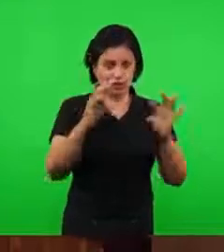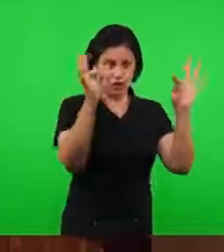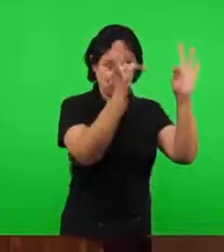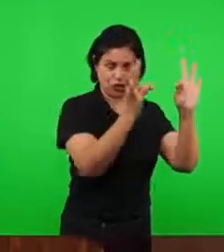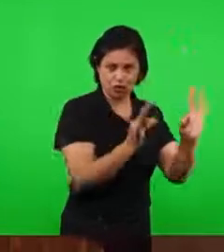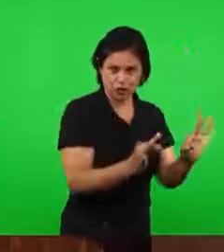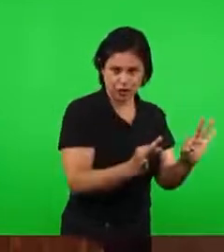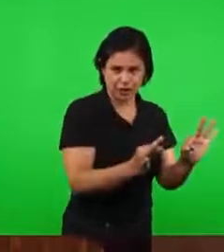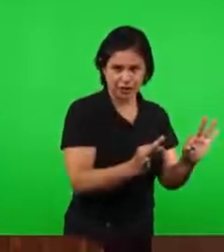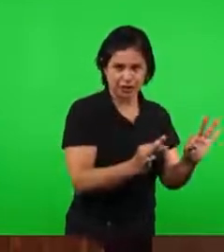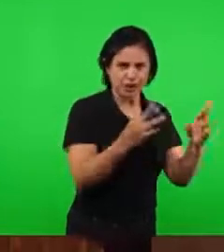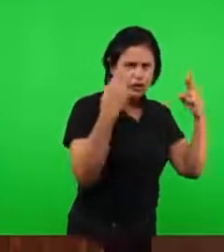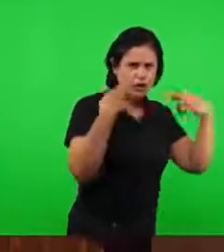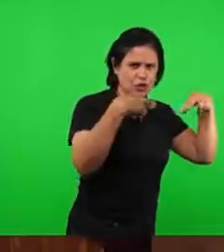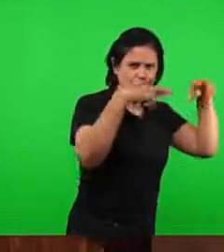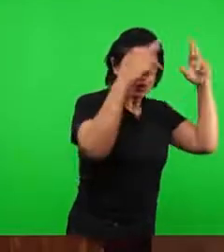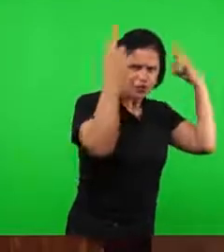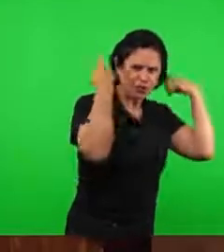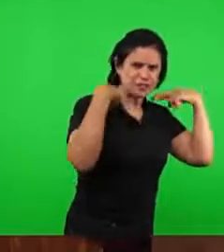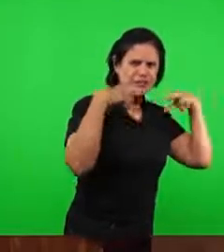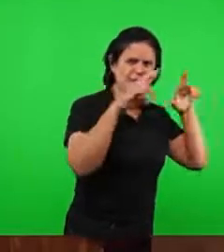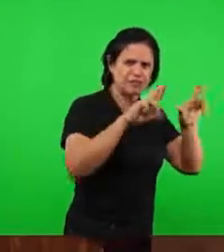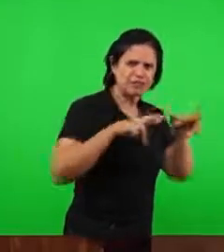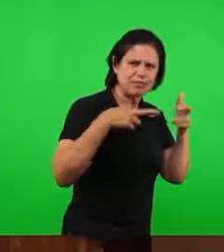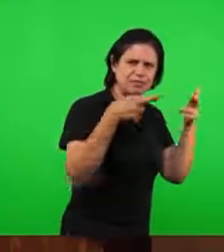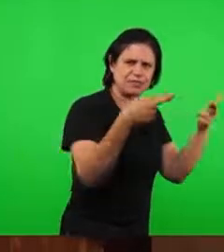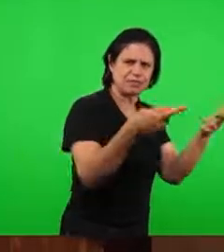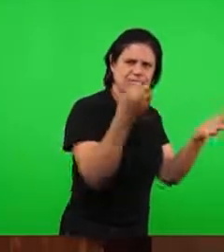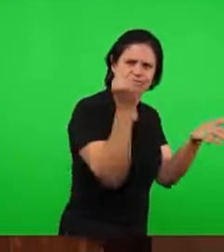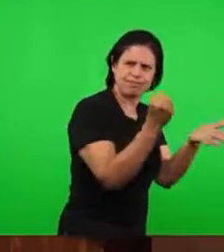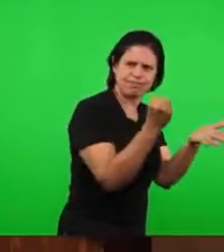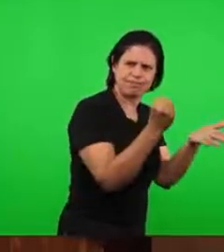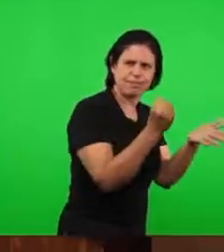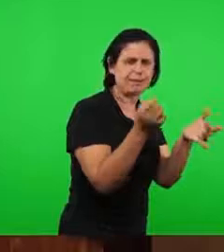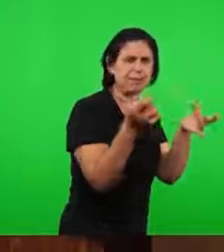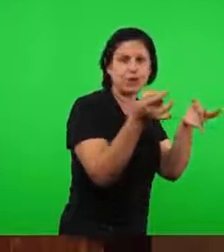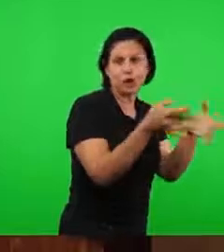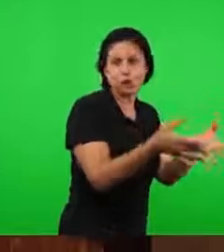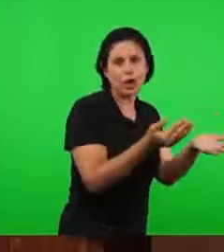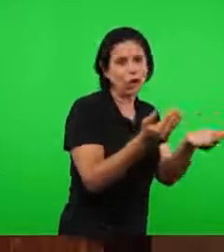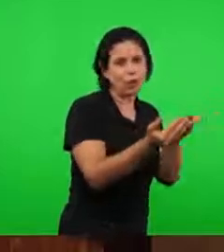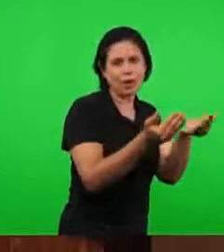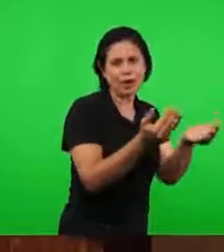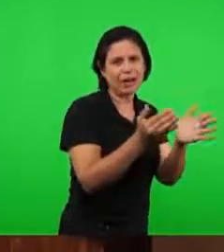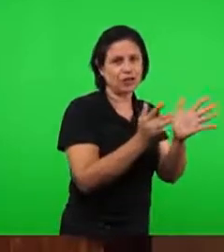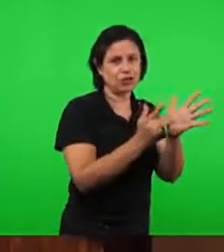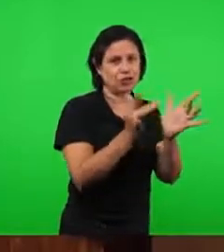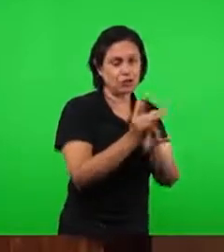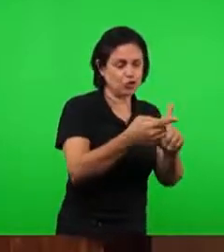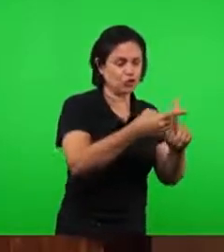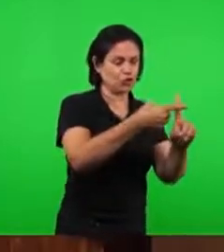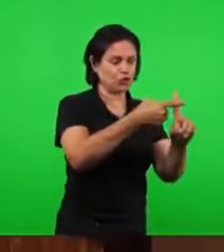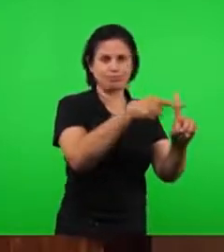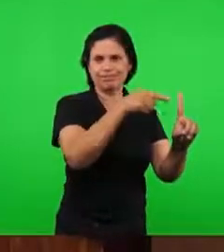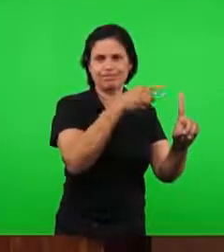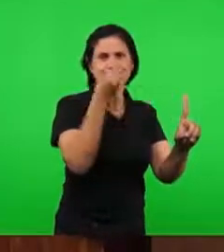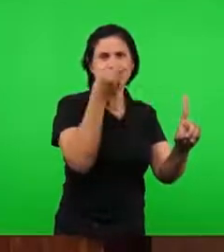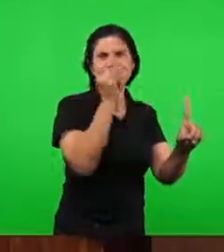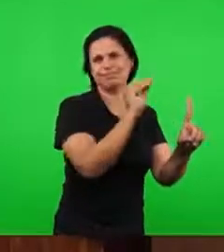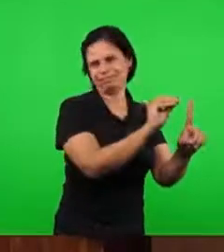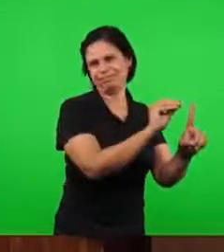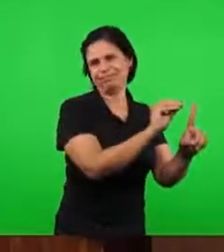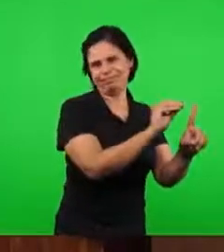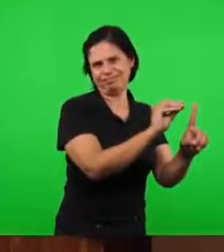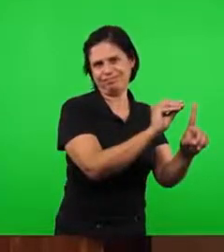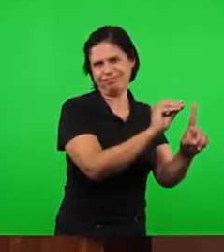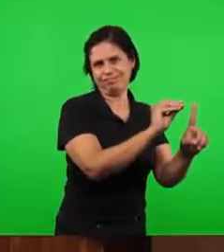transformar o sacrifício dos homens por Jesus. Então foi a grande mudança que teve o nome